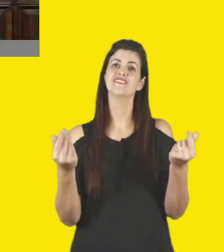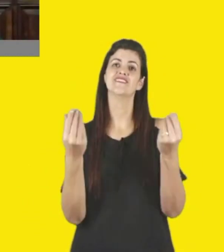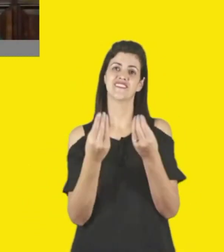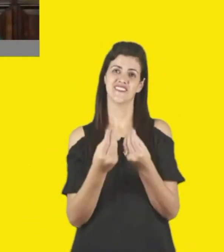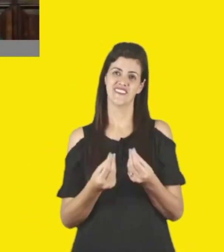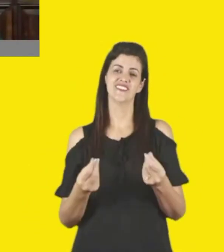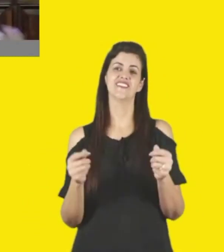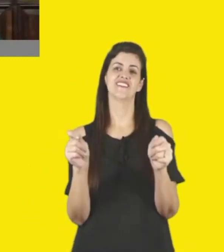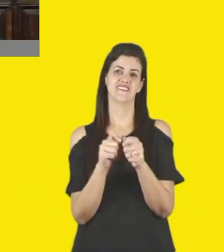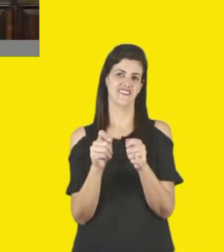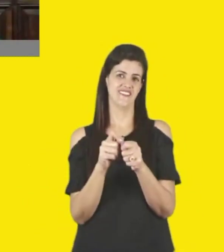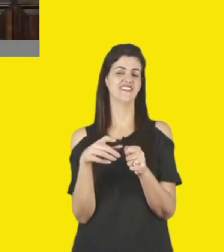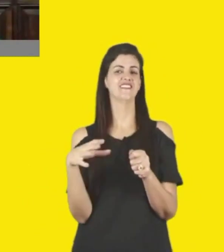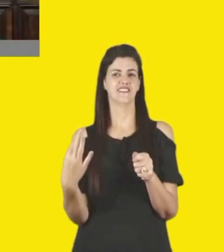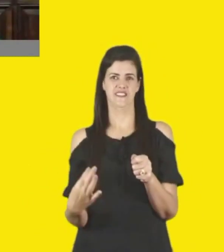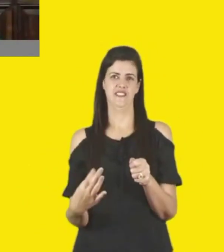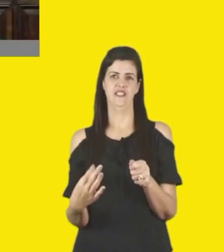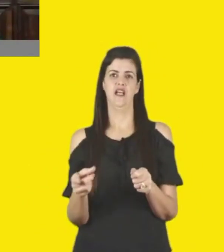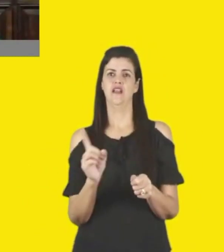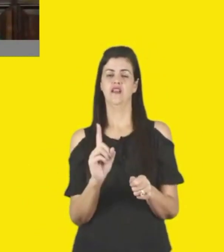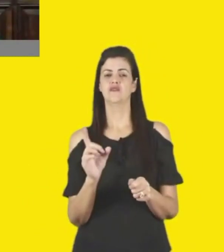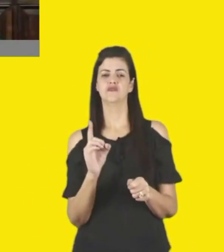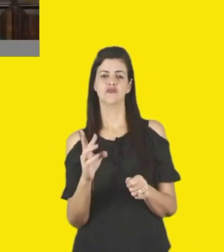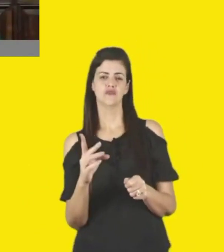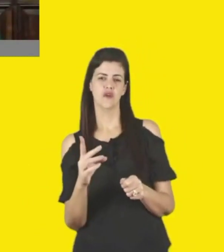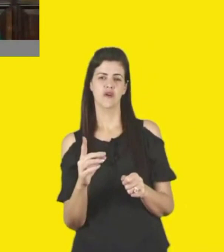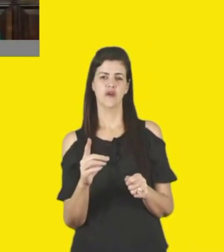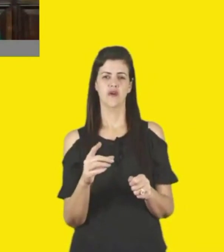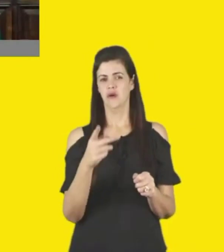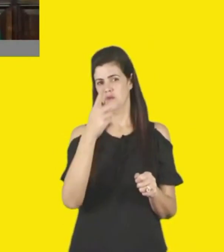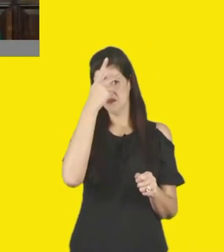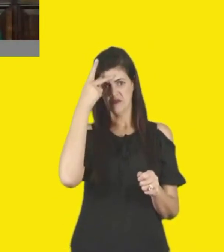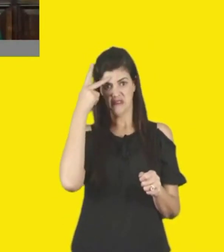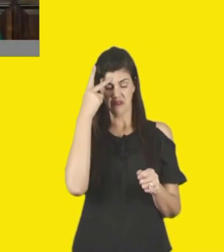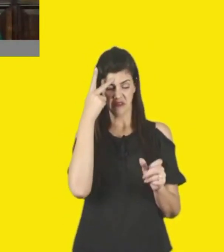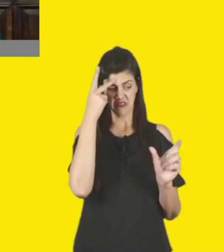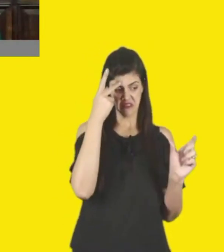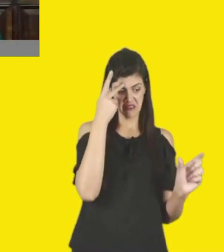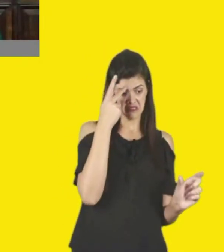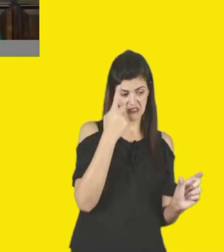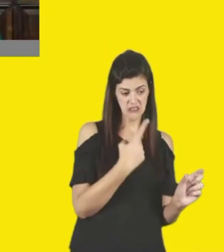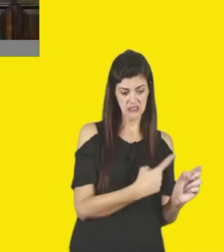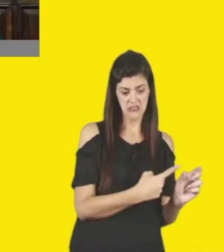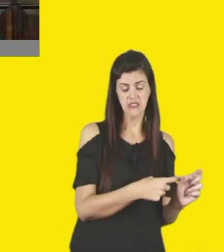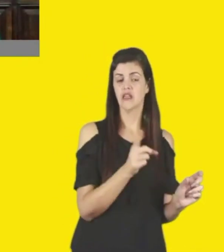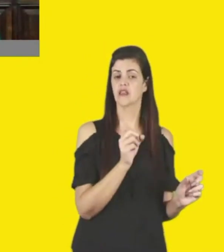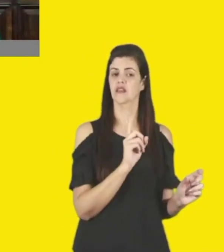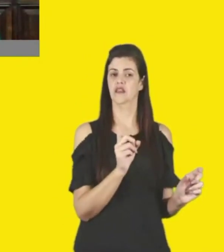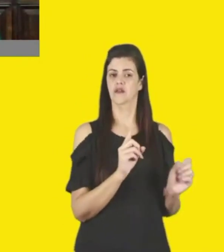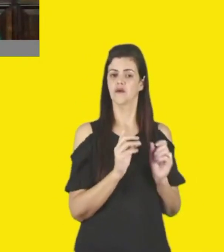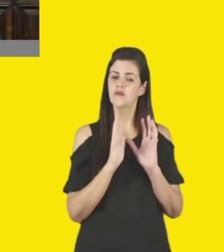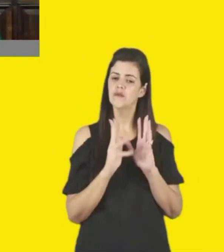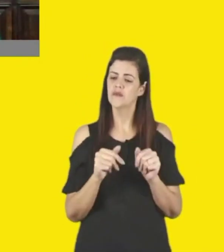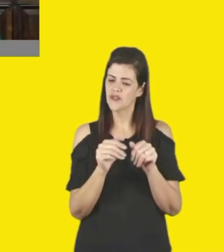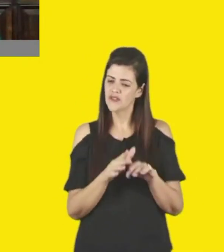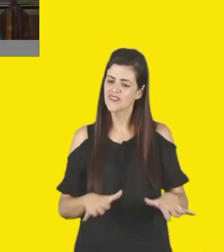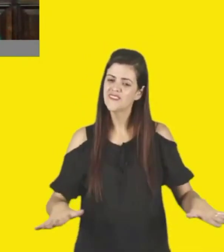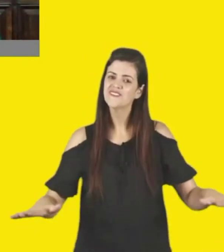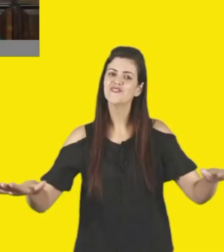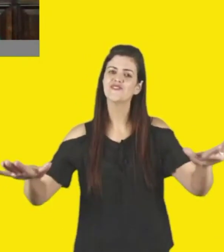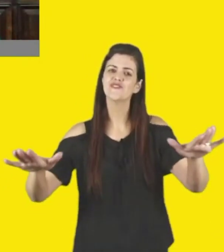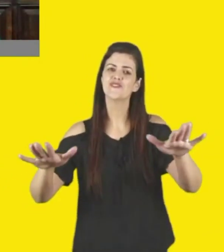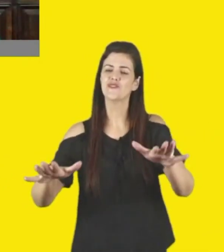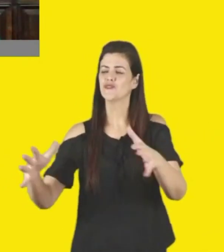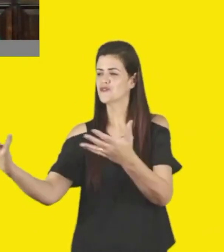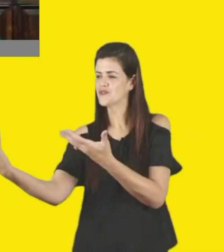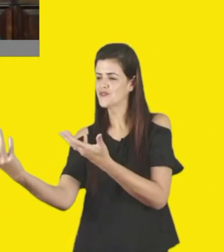coisas, porque a gente precisa, não é só para um público, é para todo, para todas, né, as pessoas que puderem ali, e acho que a gente aqui